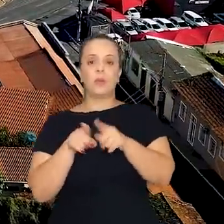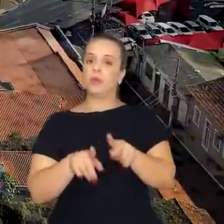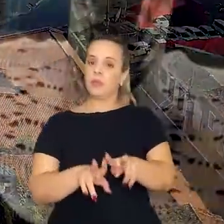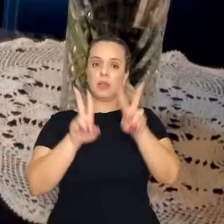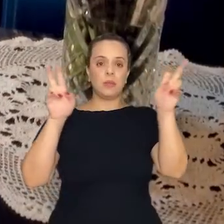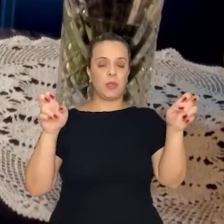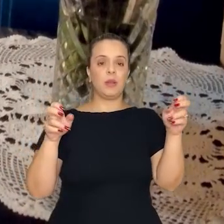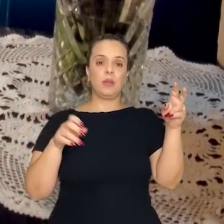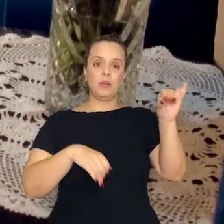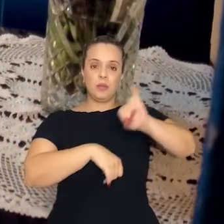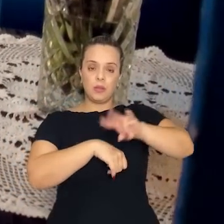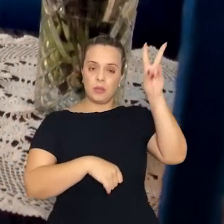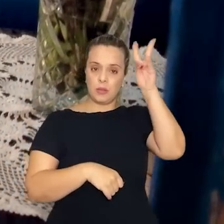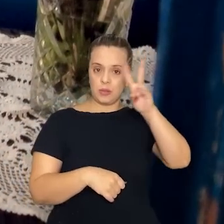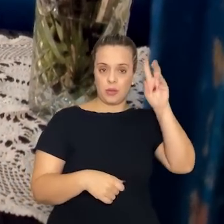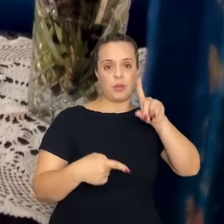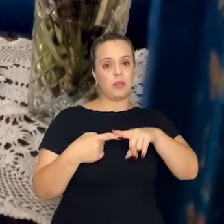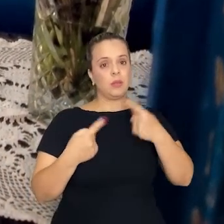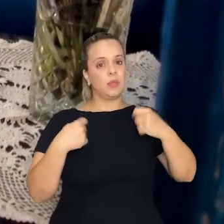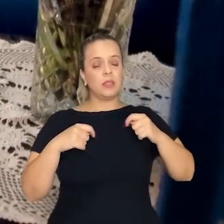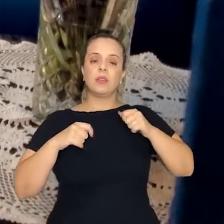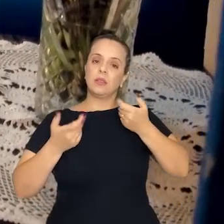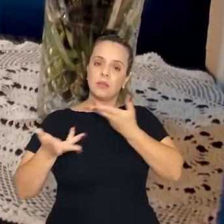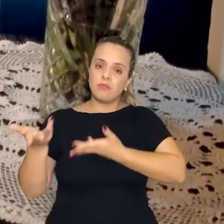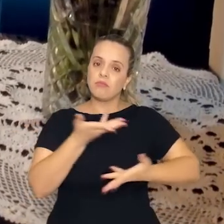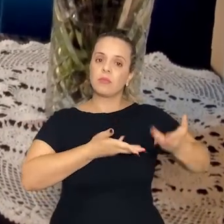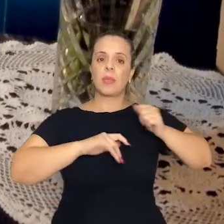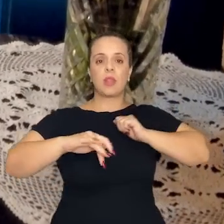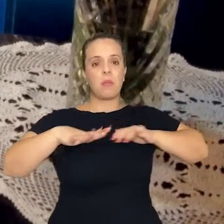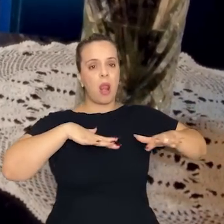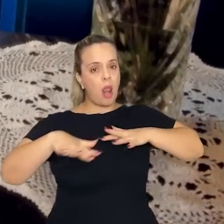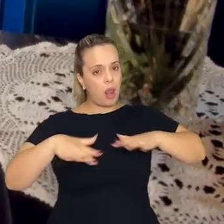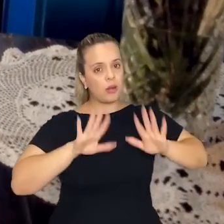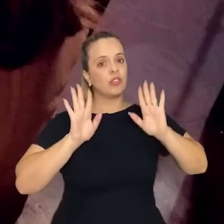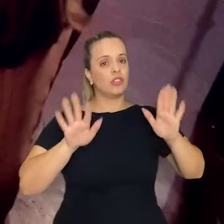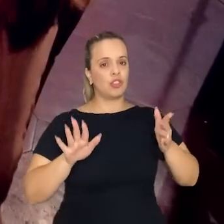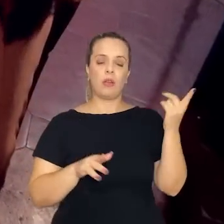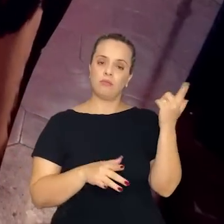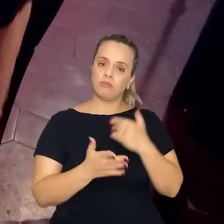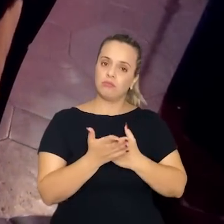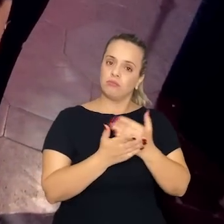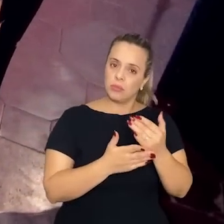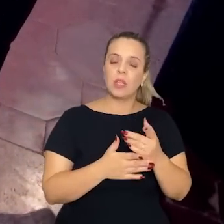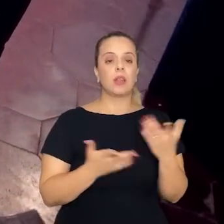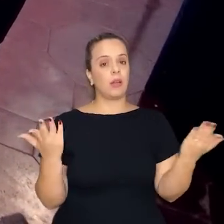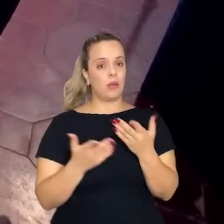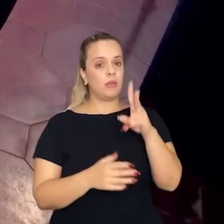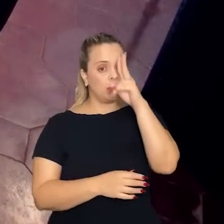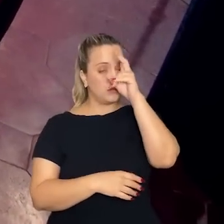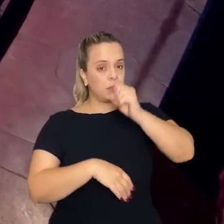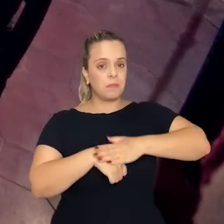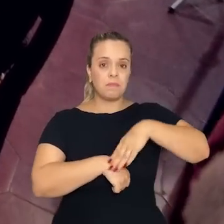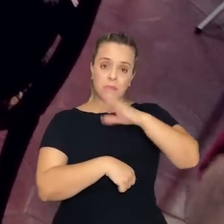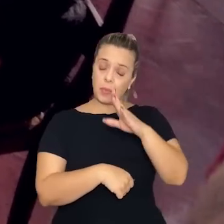histórico. Uma é a mobilização que é esse trabalho que a gente faz há muitos anos e está intensificando agora,